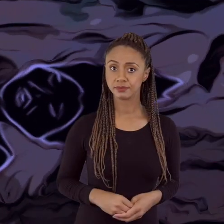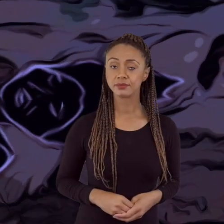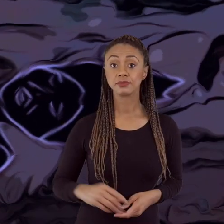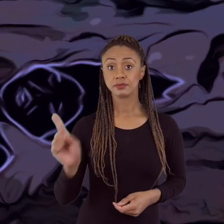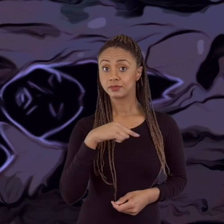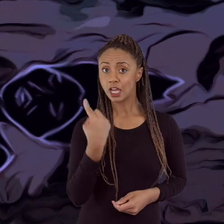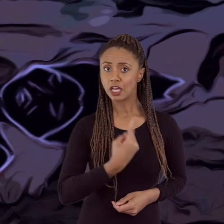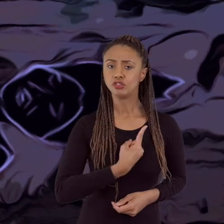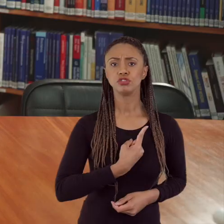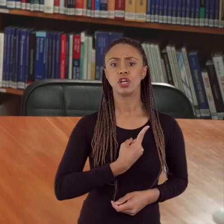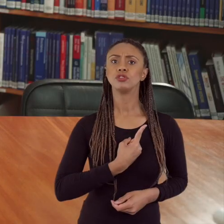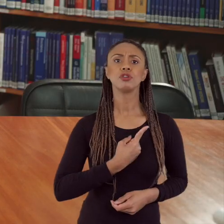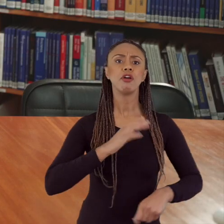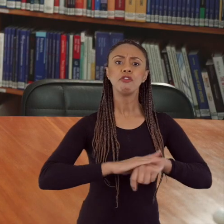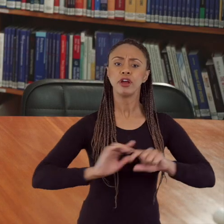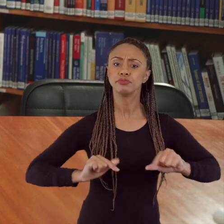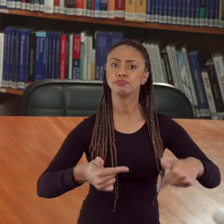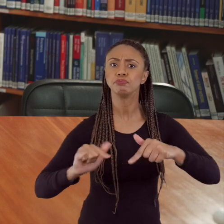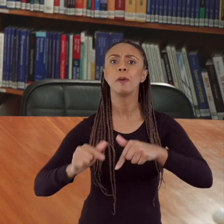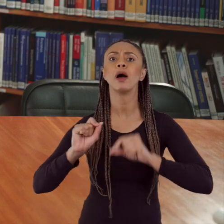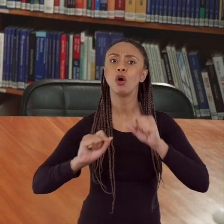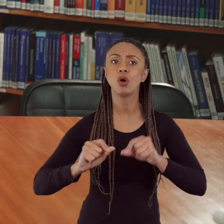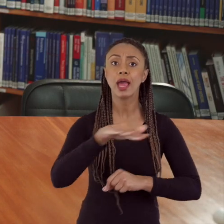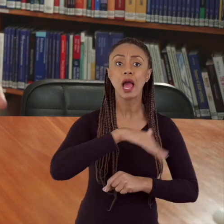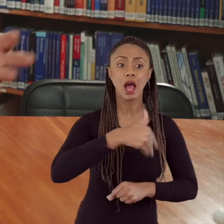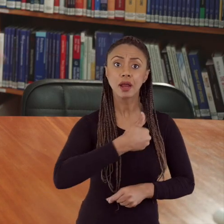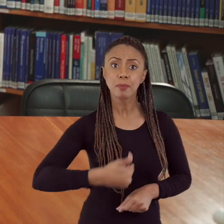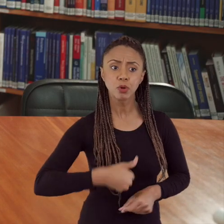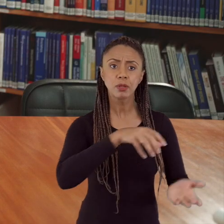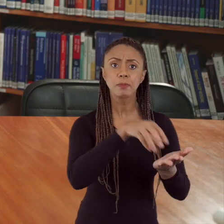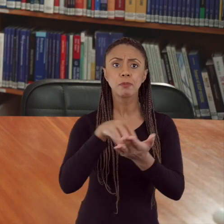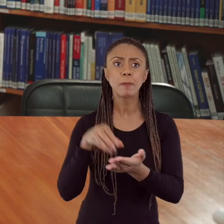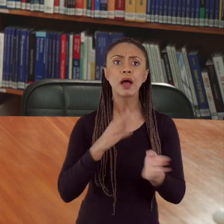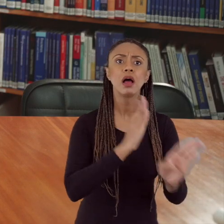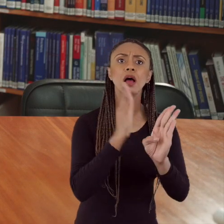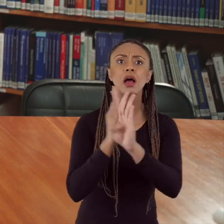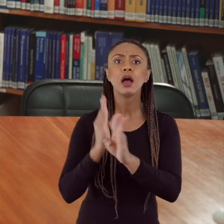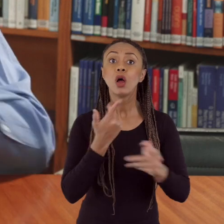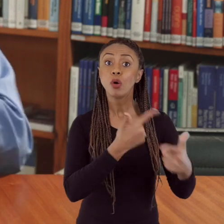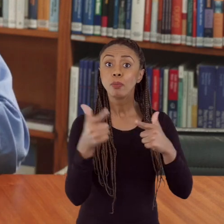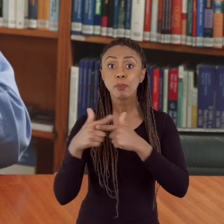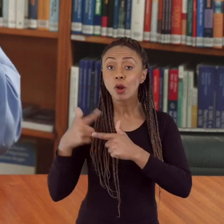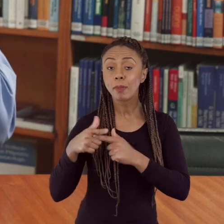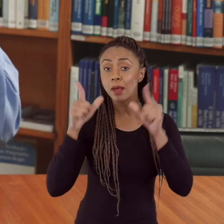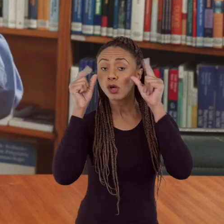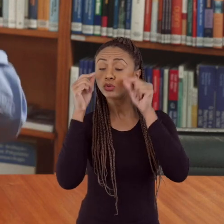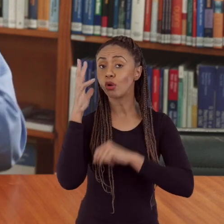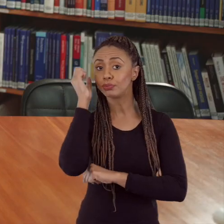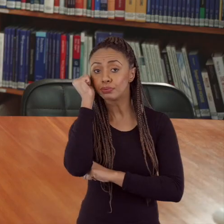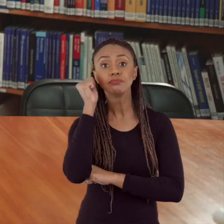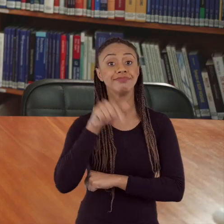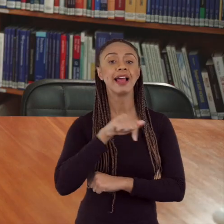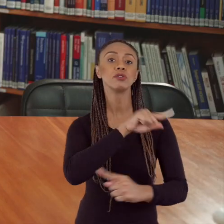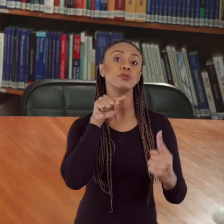Continuar o que a gente vem fazendo, estimular o sistema público a detectar e tratar os problemas de sono. Isso eu acho que é a nossa